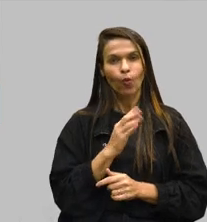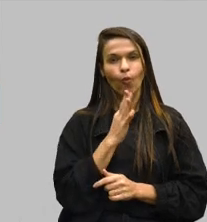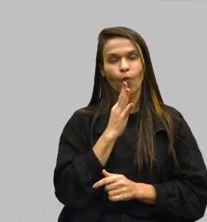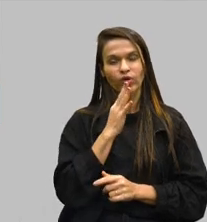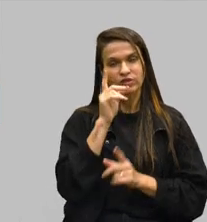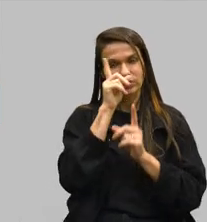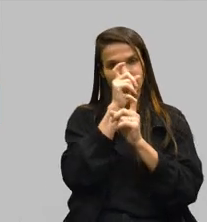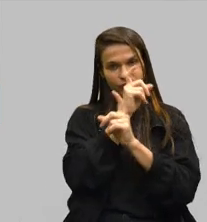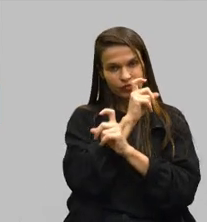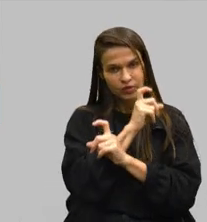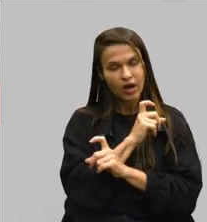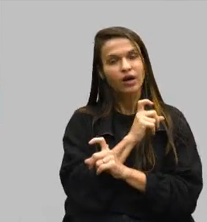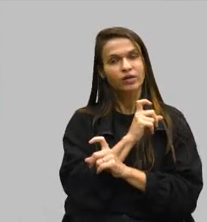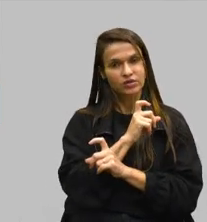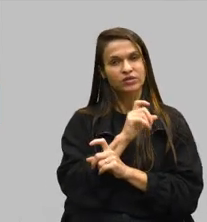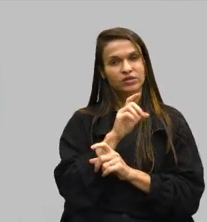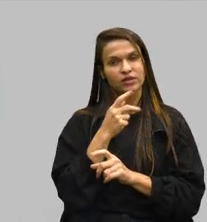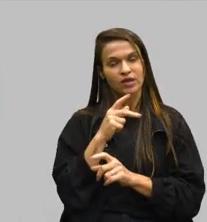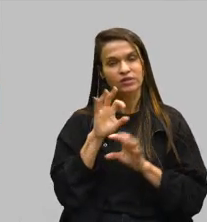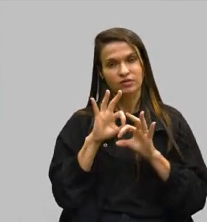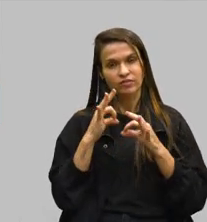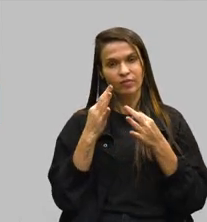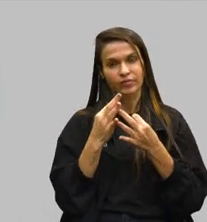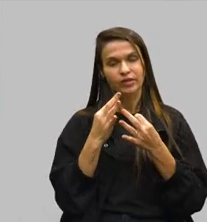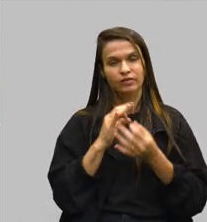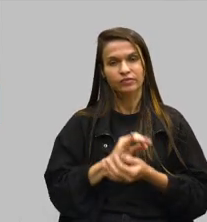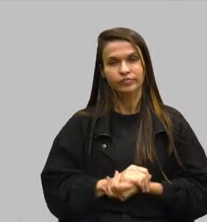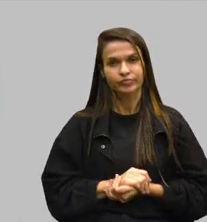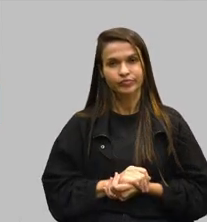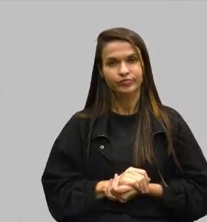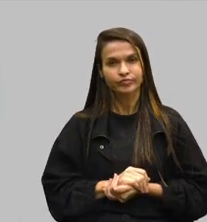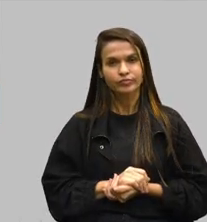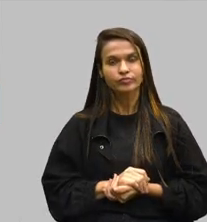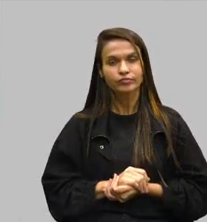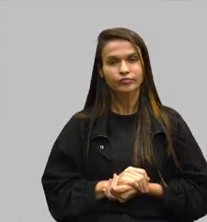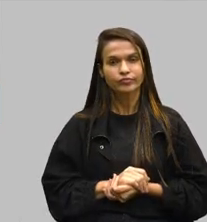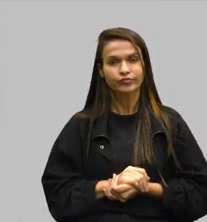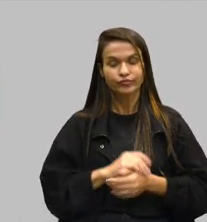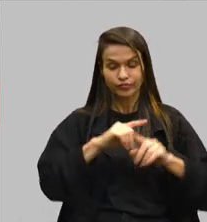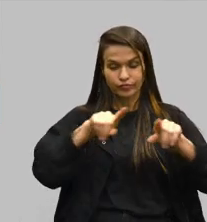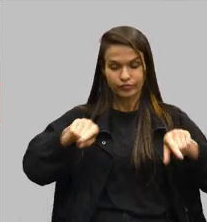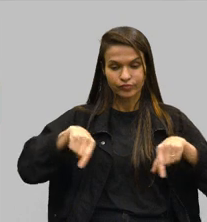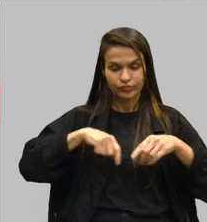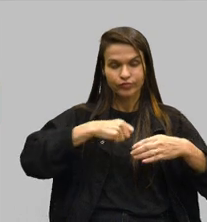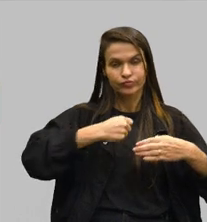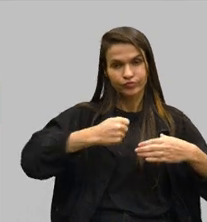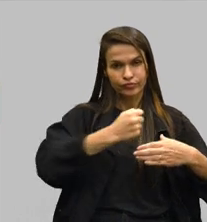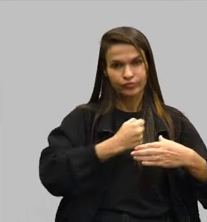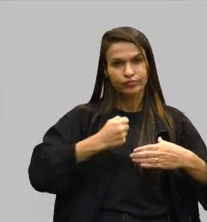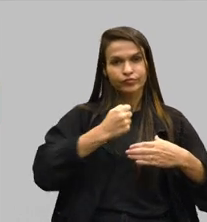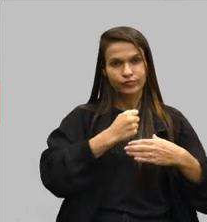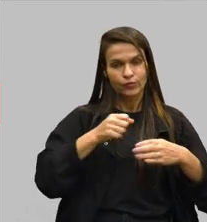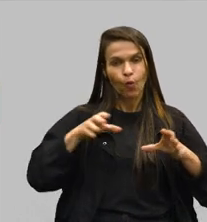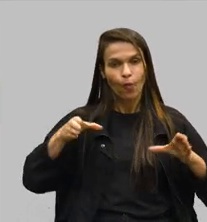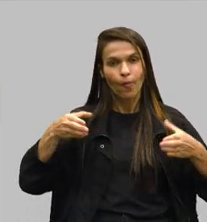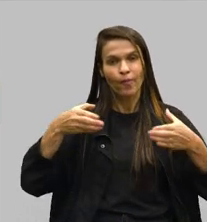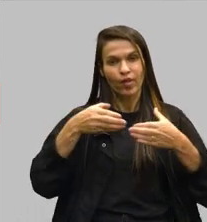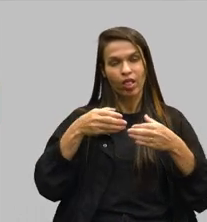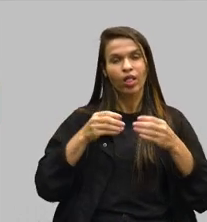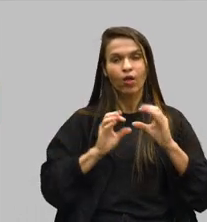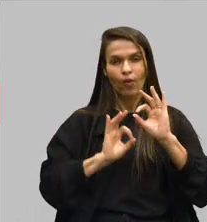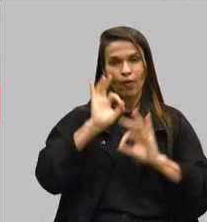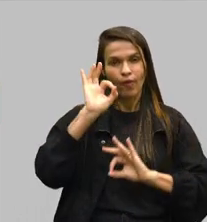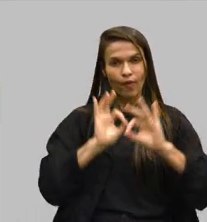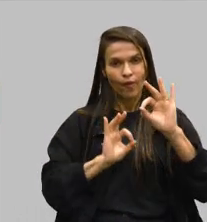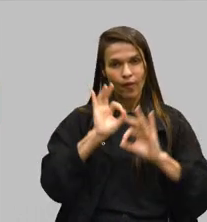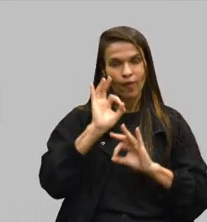dificuldades dessas famílias. As cozinhas comunitárias, tivemos o apoio e uma organização de dez cozinhas